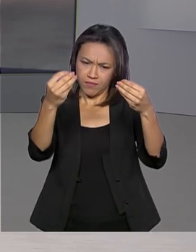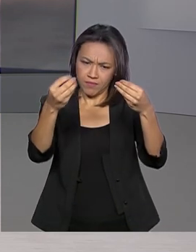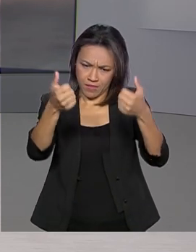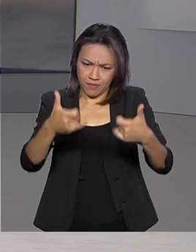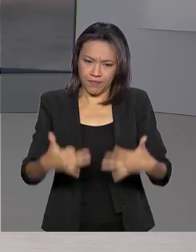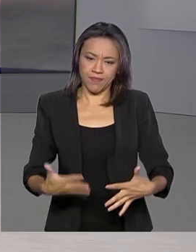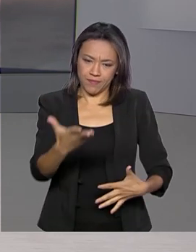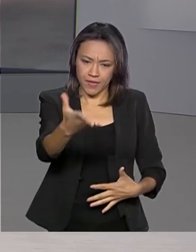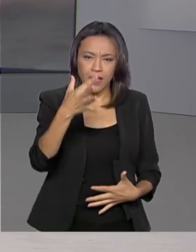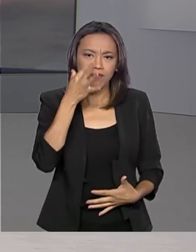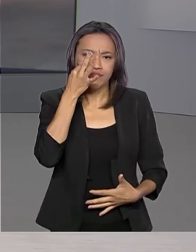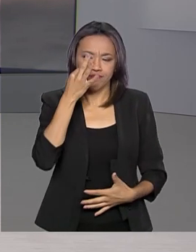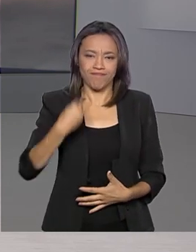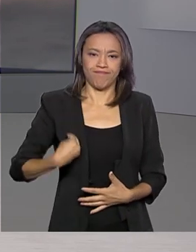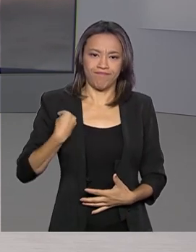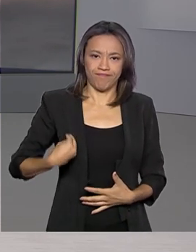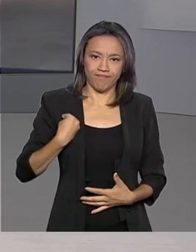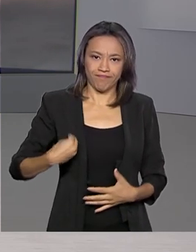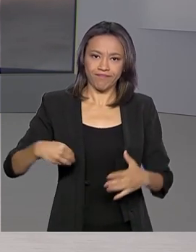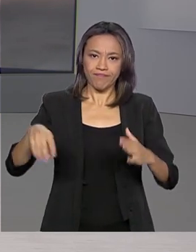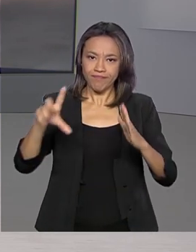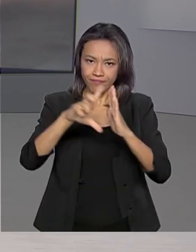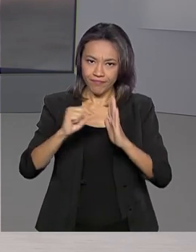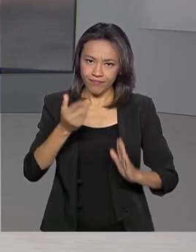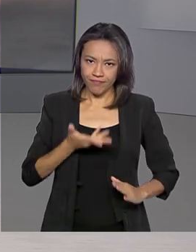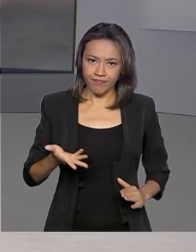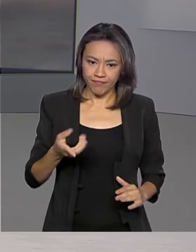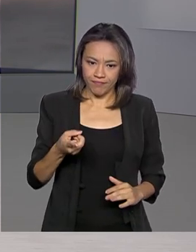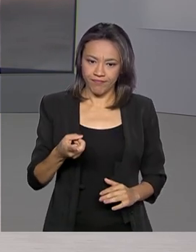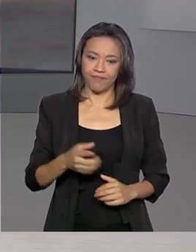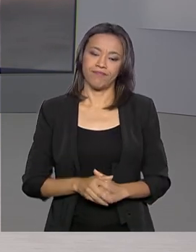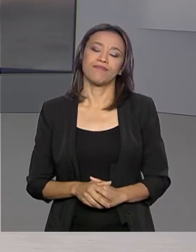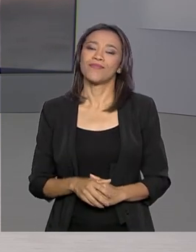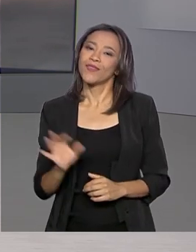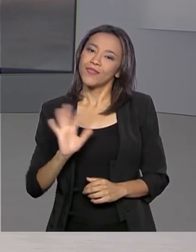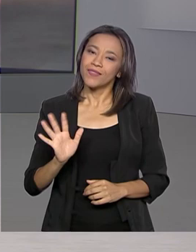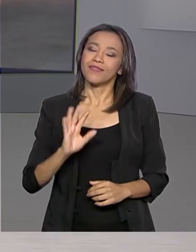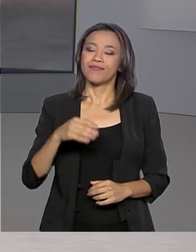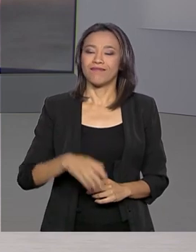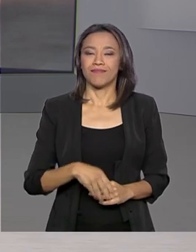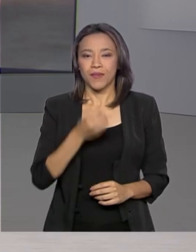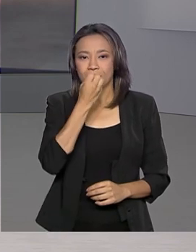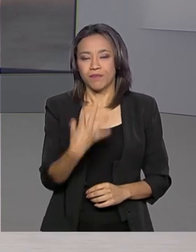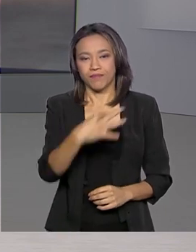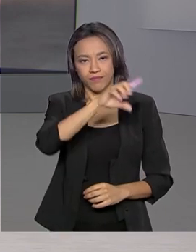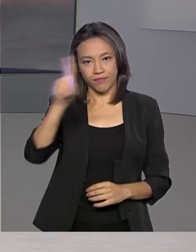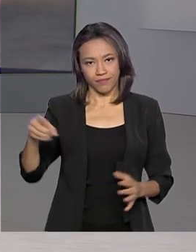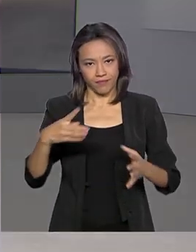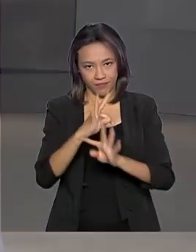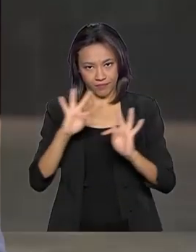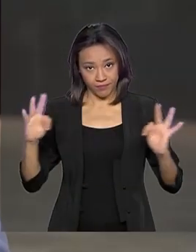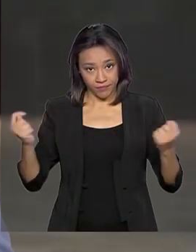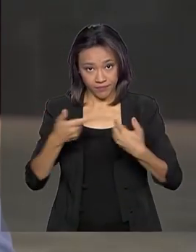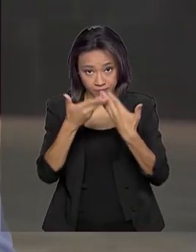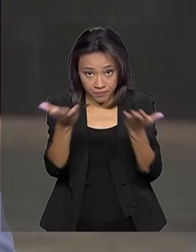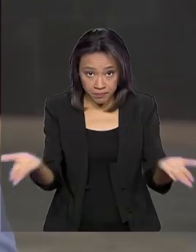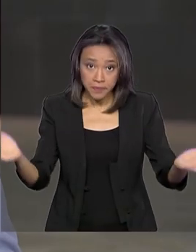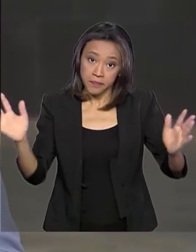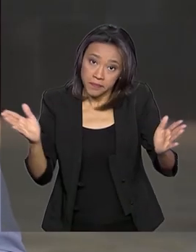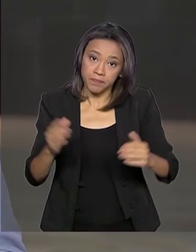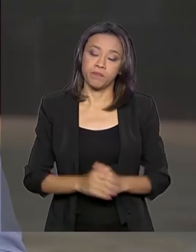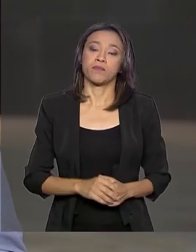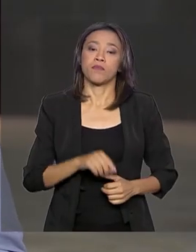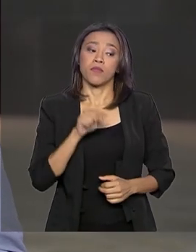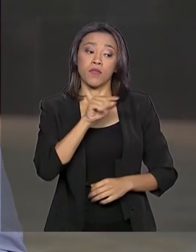Ele está no Palácio do Planalto. Glauco, bom dia pra você. Olá, Renata. Bom dia pra você, bom dia a todos. Olha, o pedido